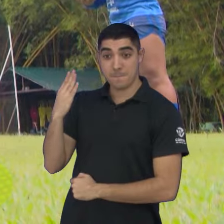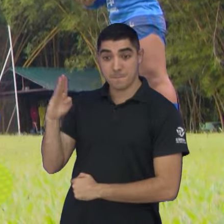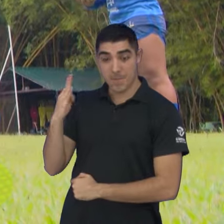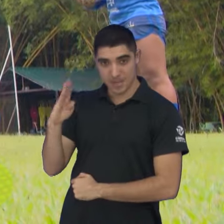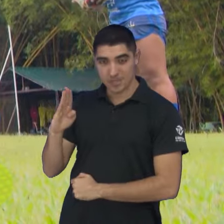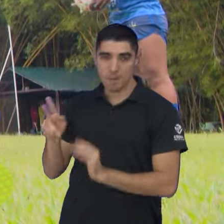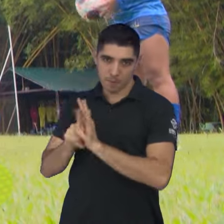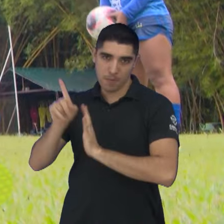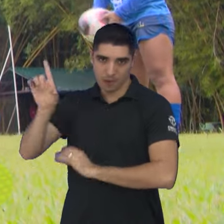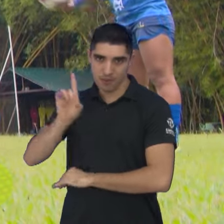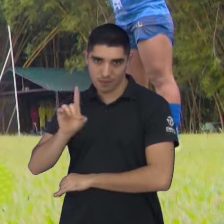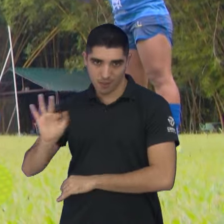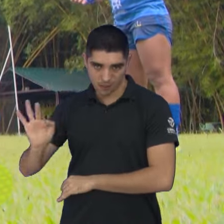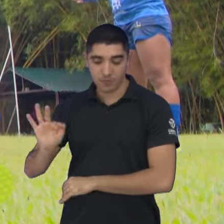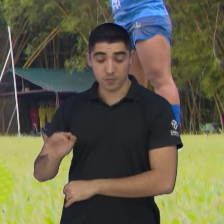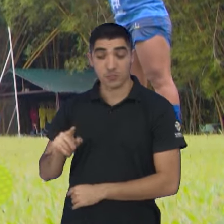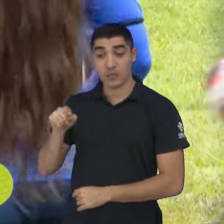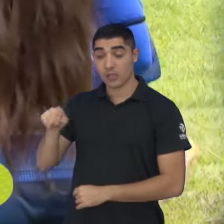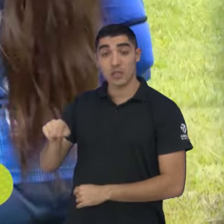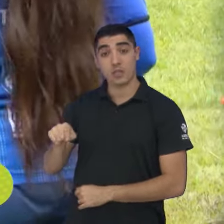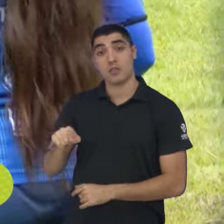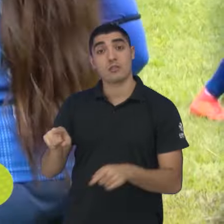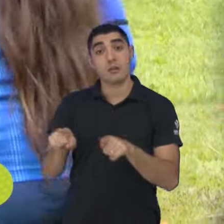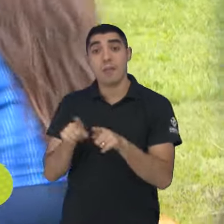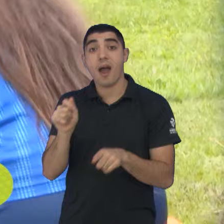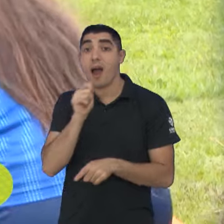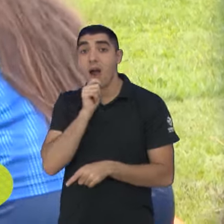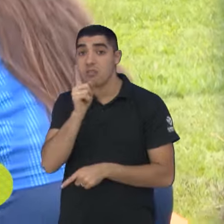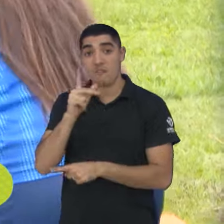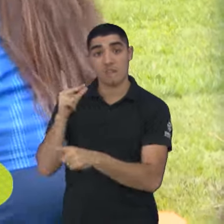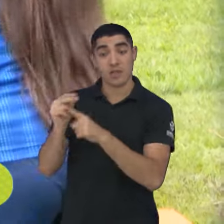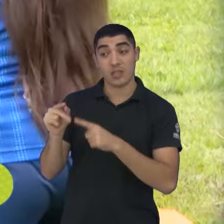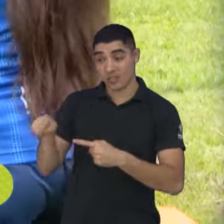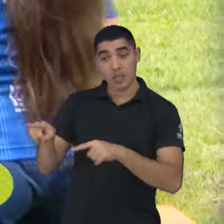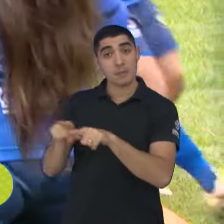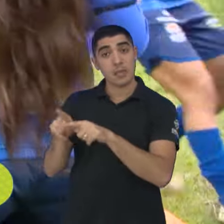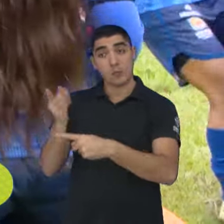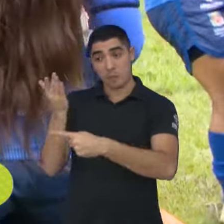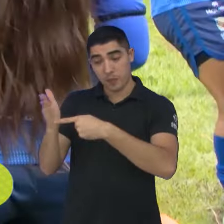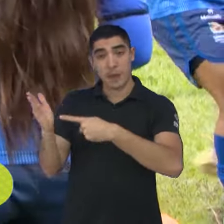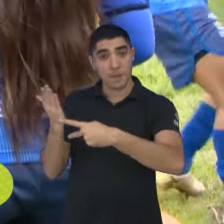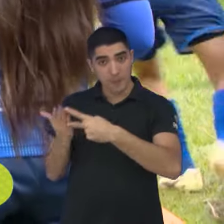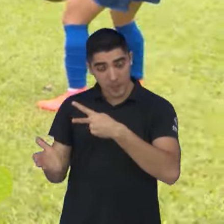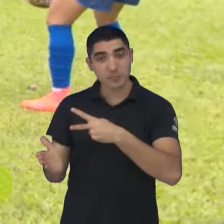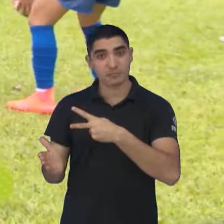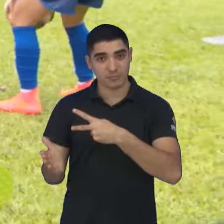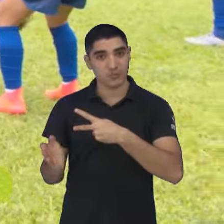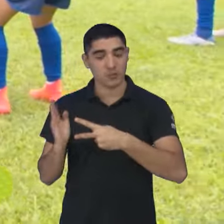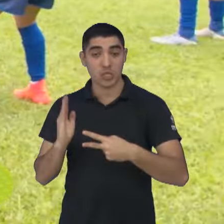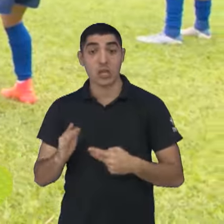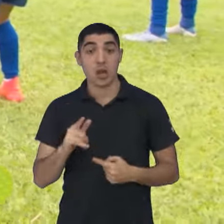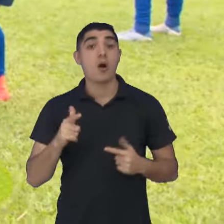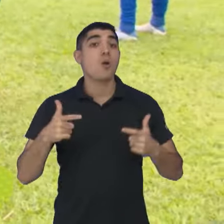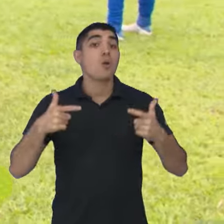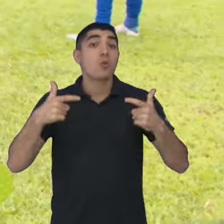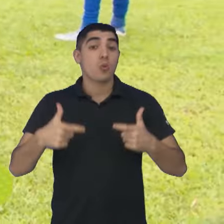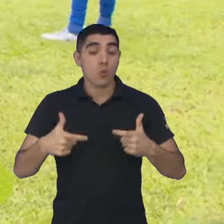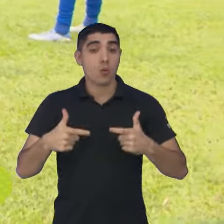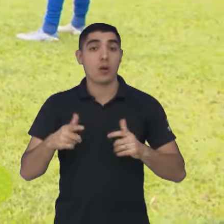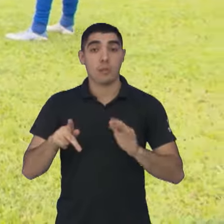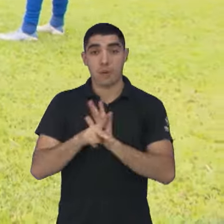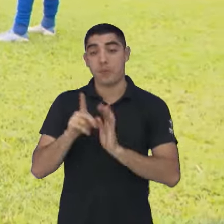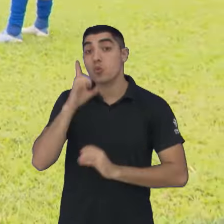Distrito Federal, que até agora não venceram na competição e vem de duas derrotas consecutivas. A partida, repito, será domingo,